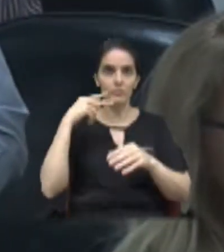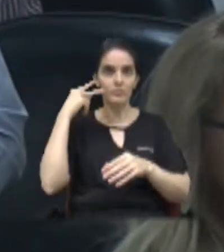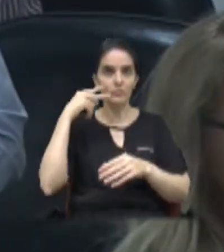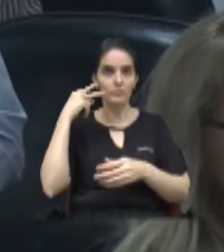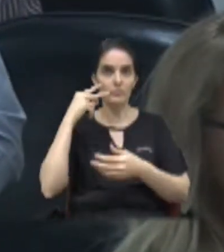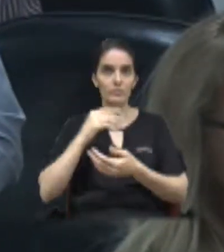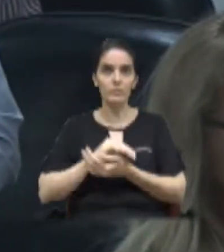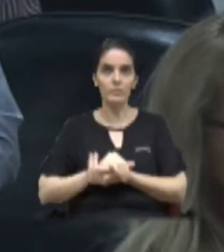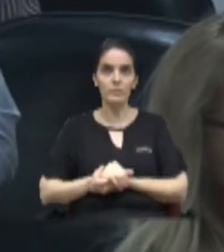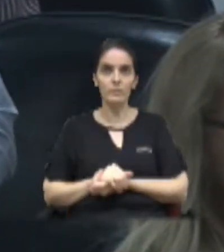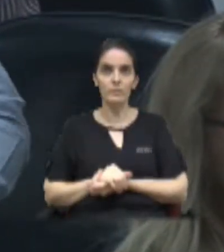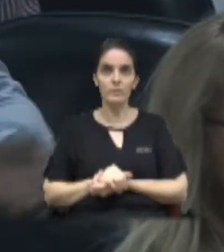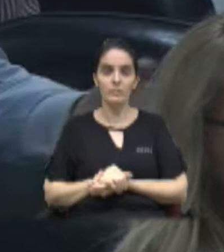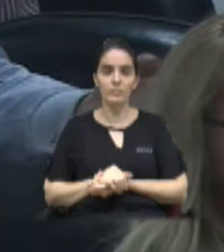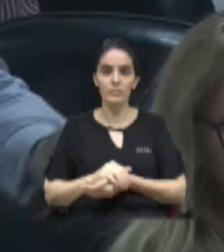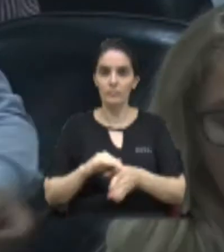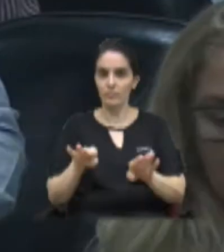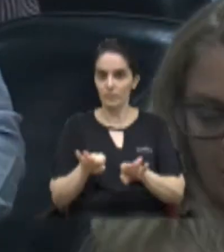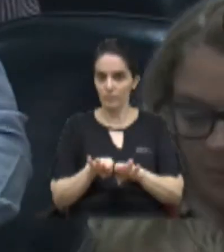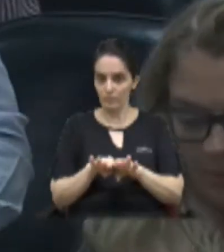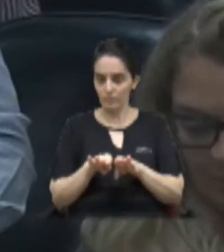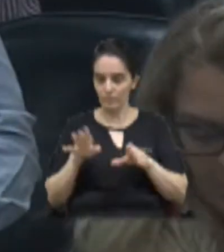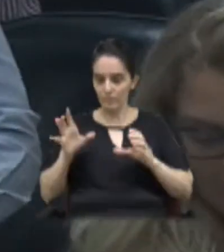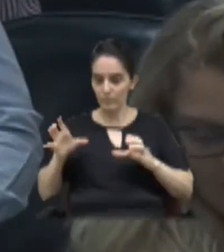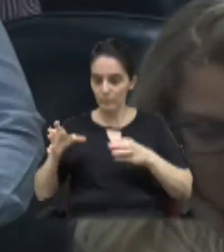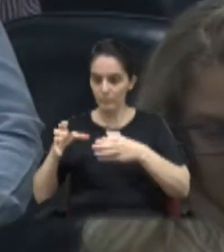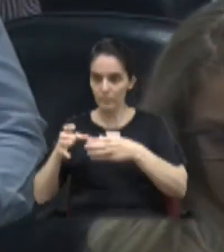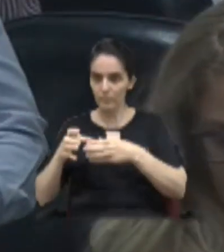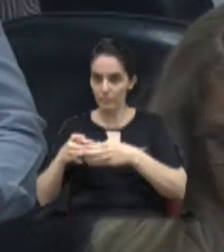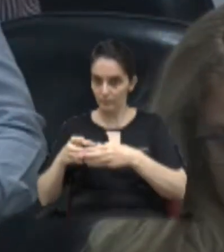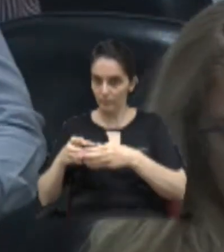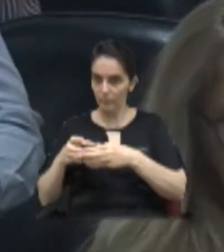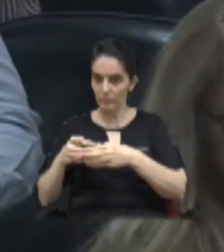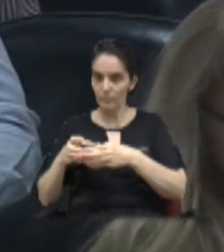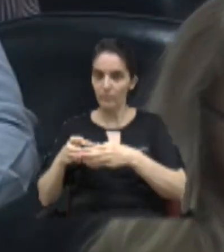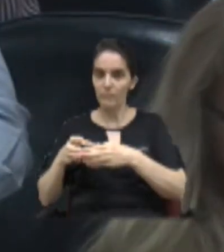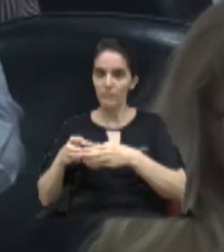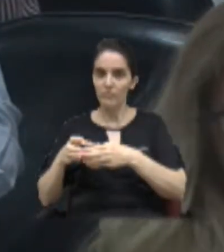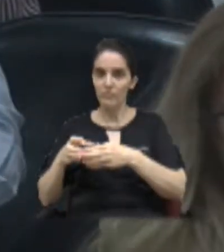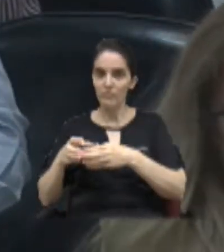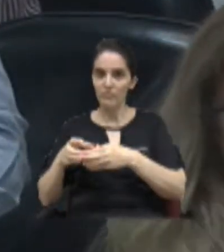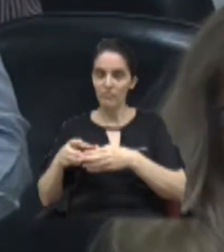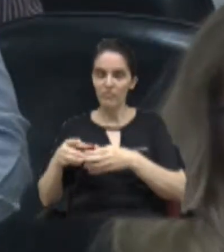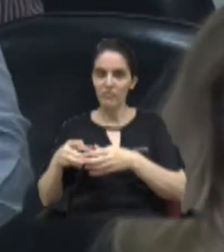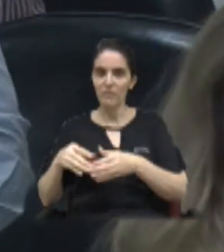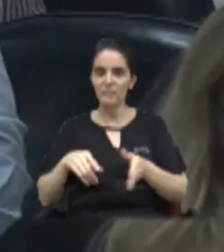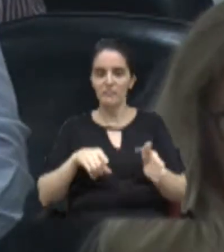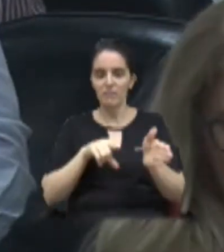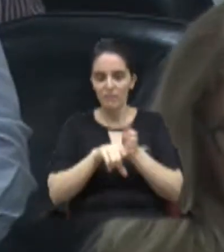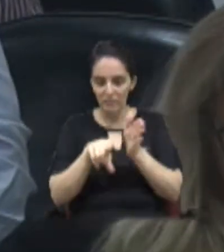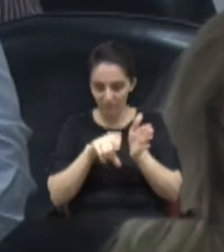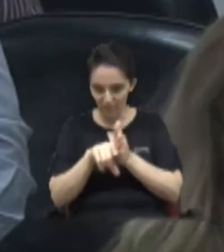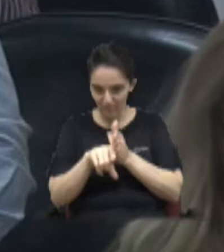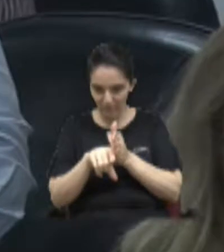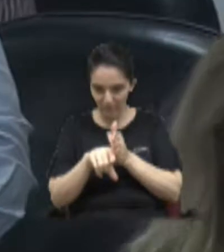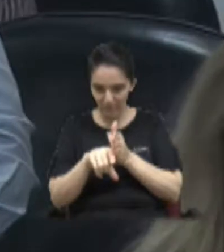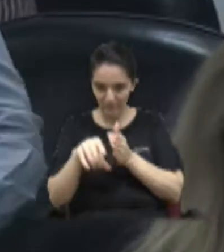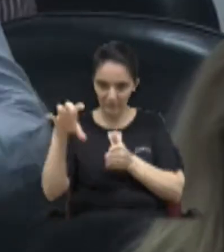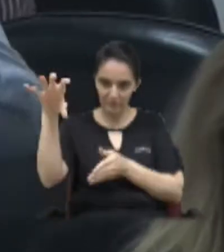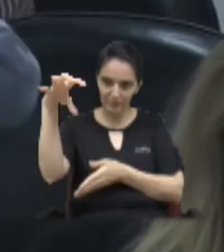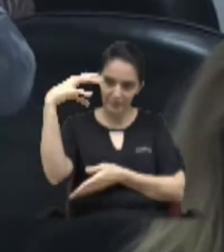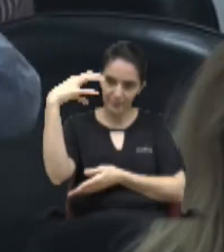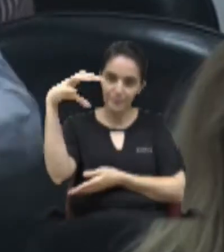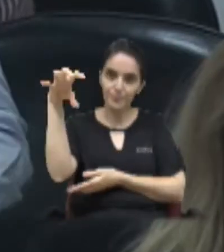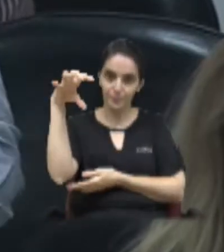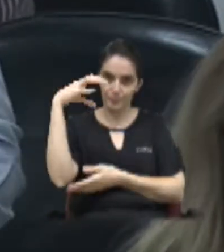Eu também faço parte da comissão que fiscalizou essa aferição do